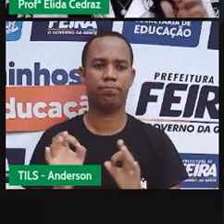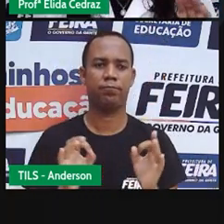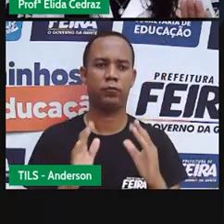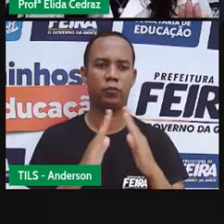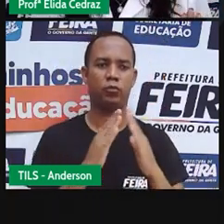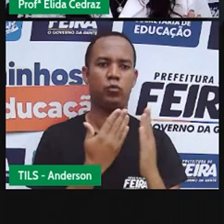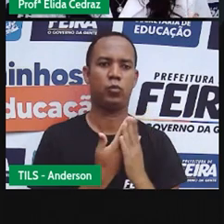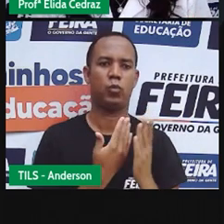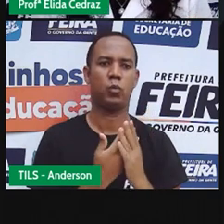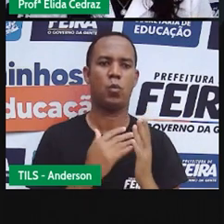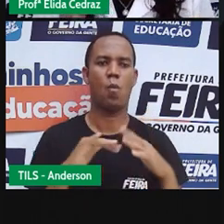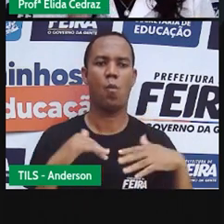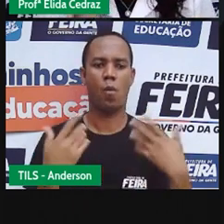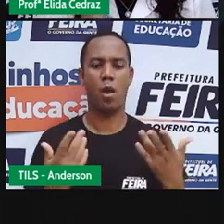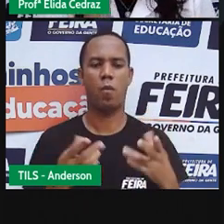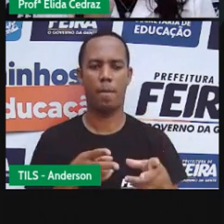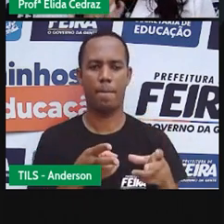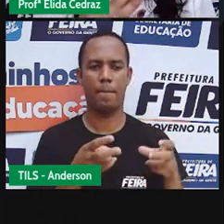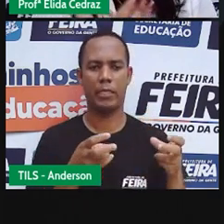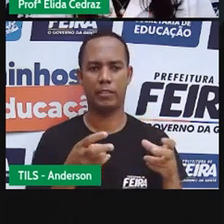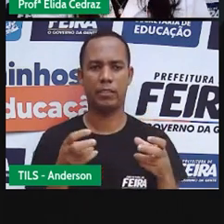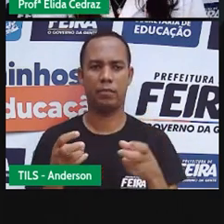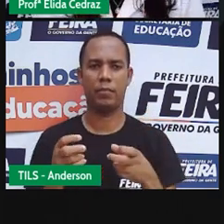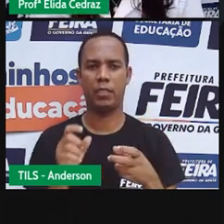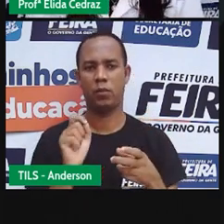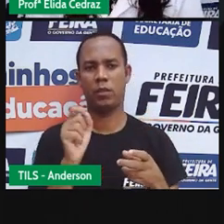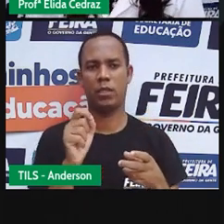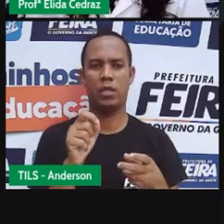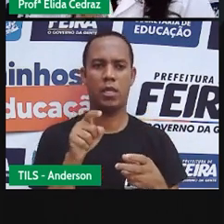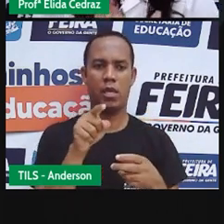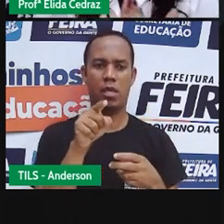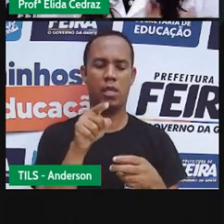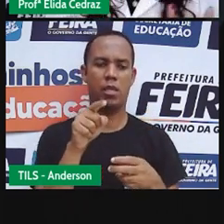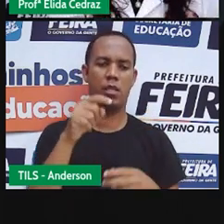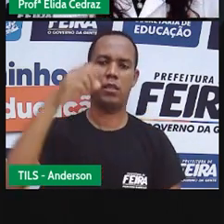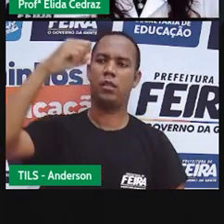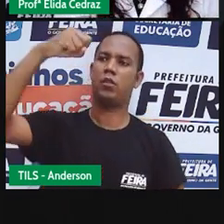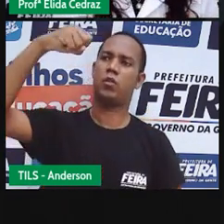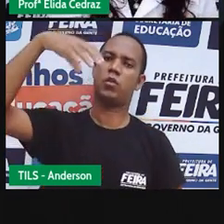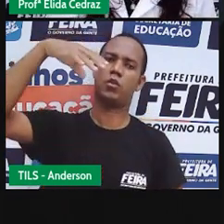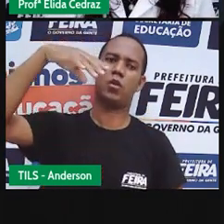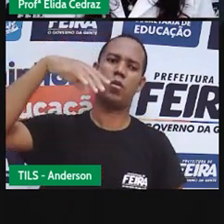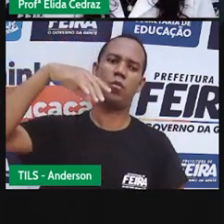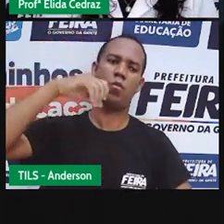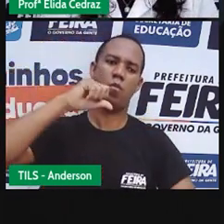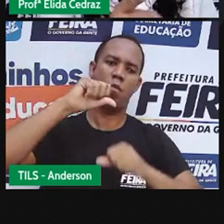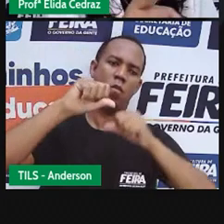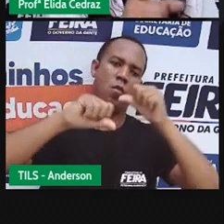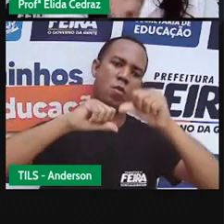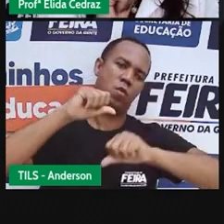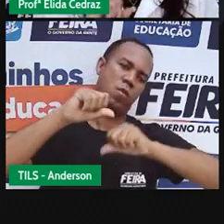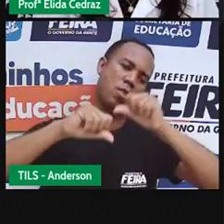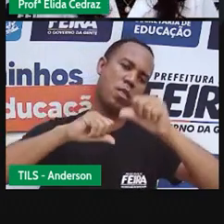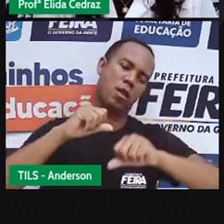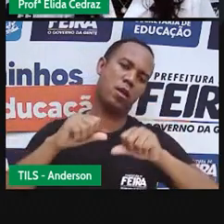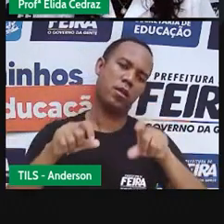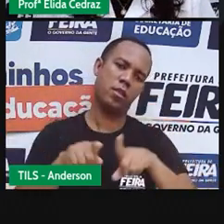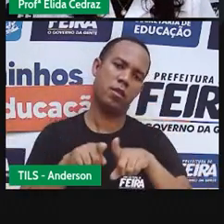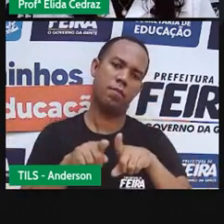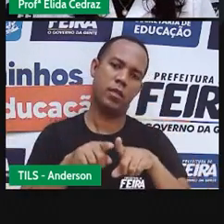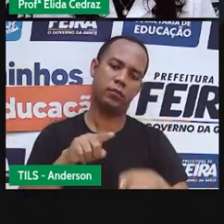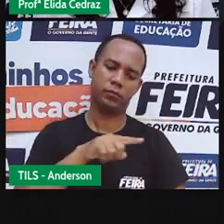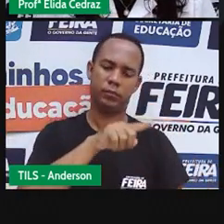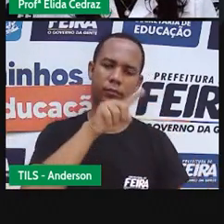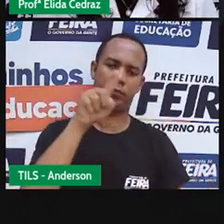aula, o relógio do sol, percebeu que é o sol que faz o tempo passar, movimentando a